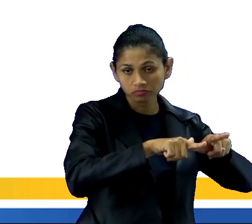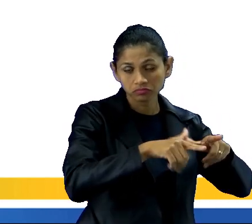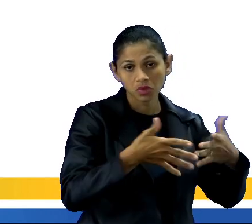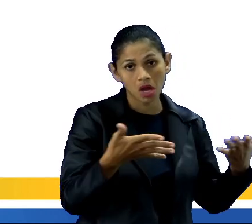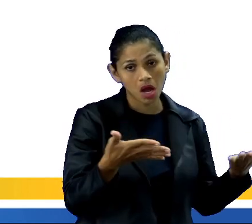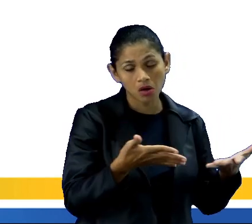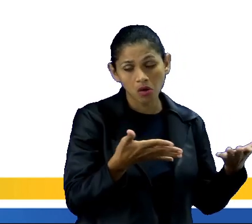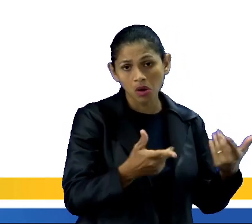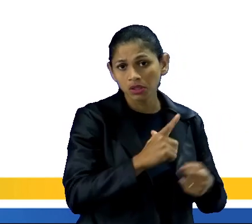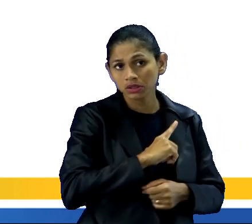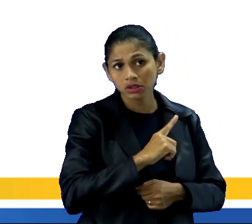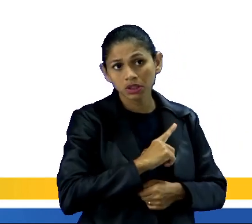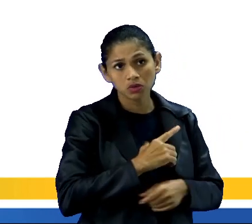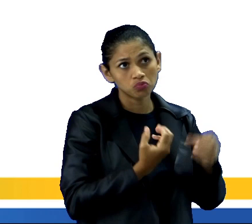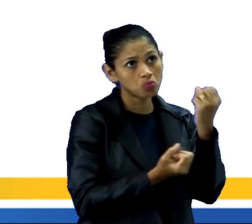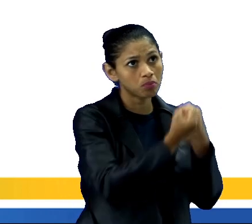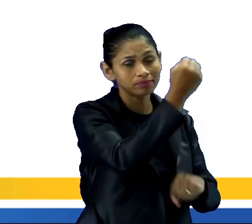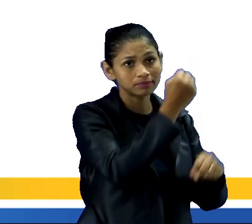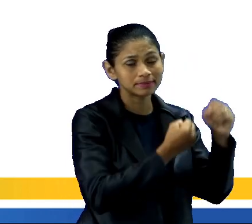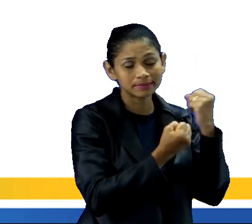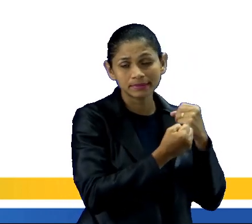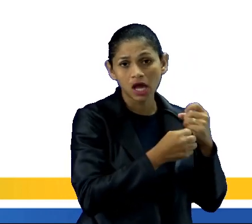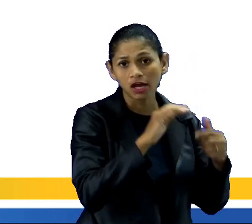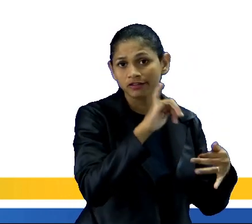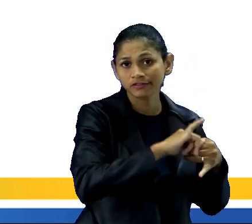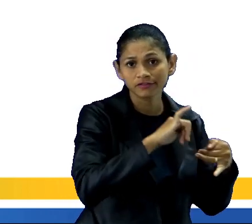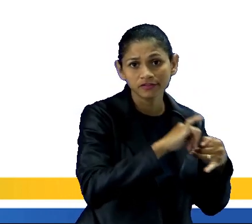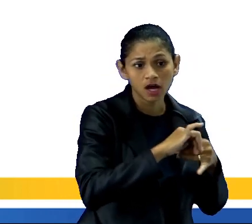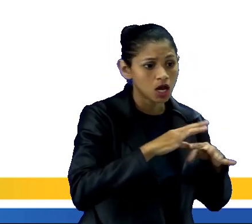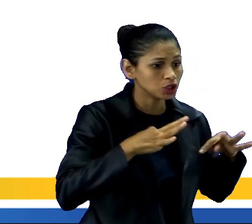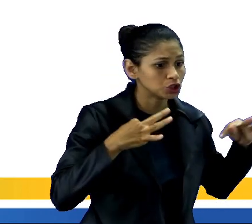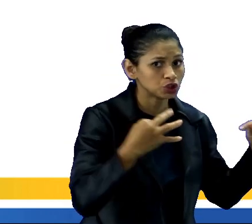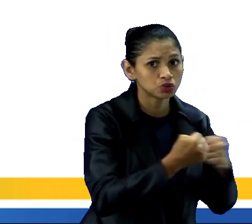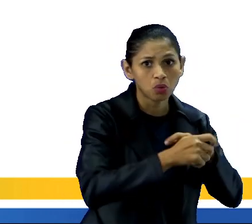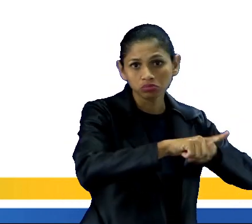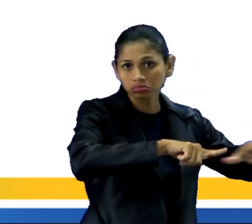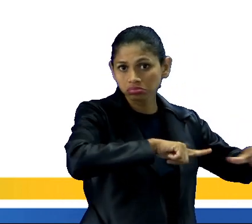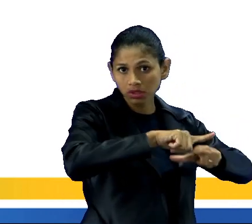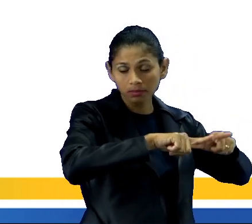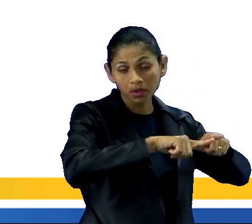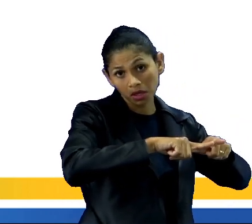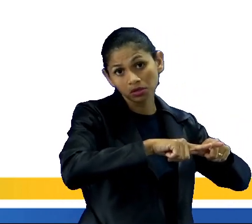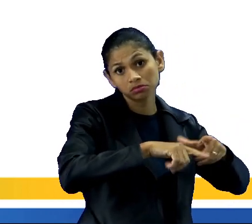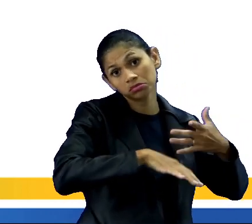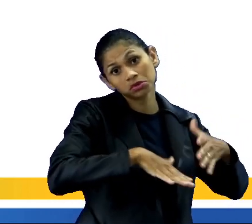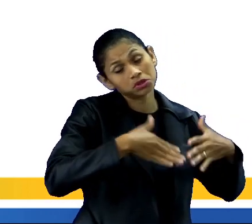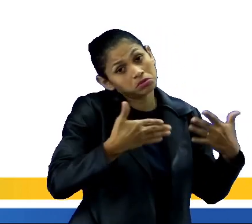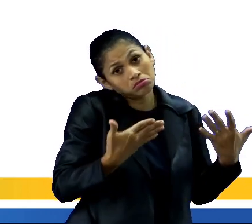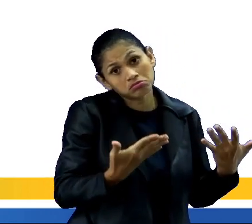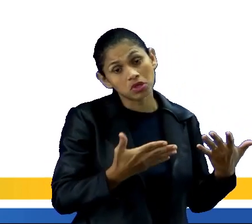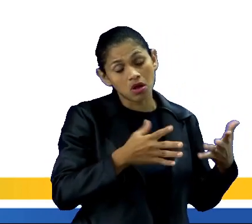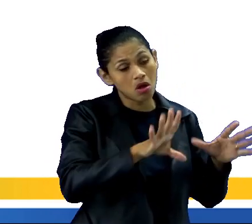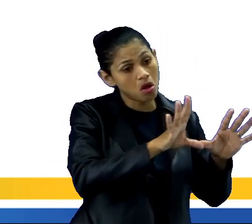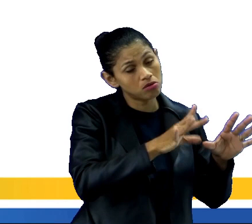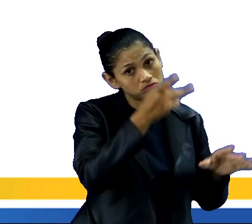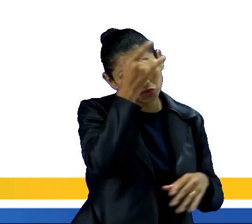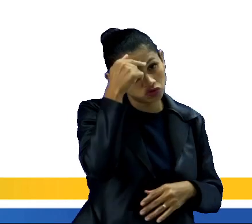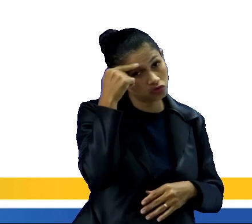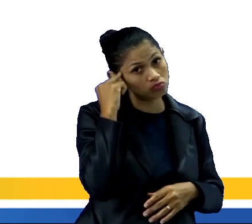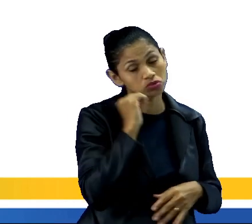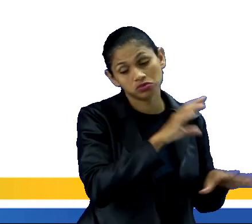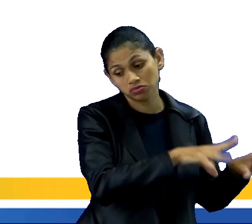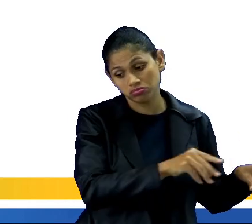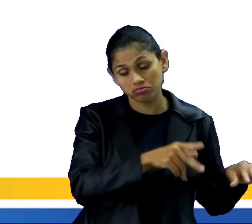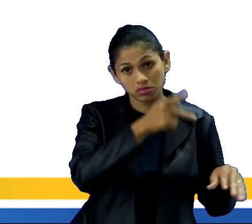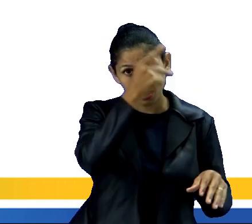uma máquina que faz o trabalho e não está precisando, então eles acabam saindo, deixando o campo para mudar aí para outros locais, principalmente